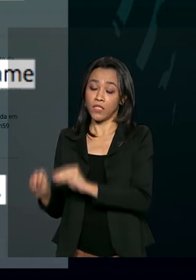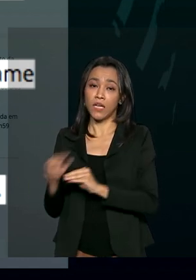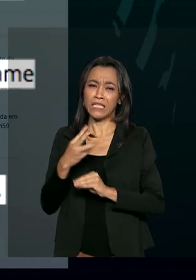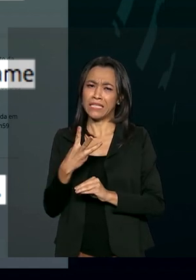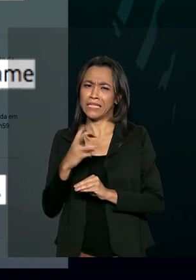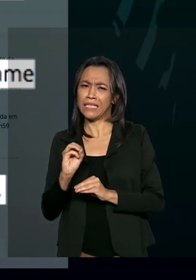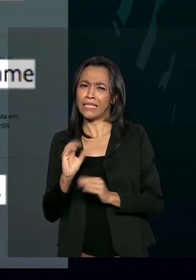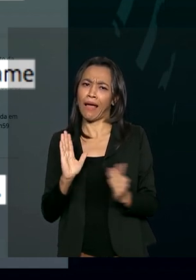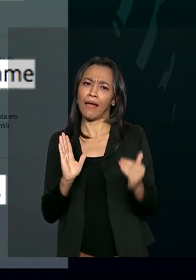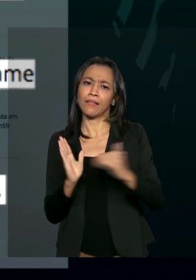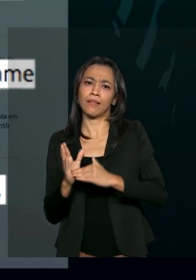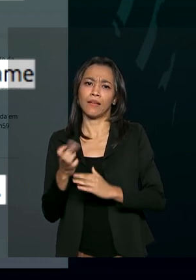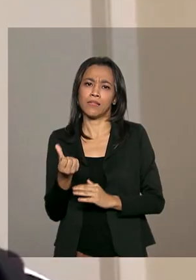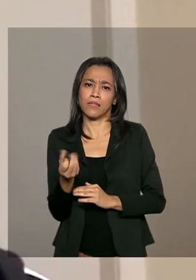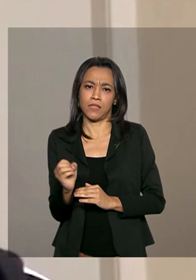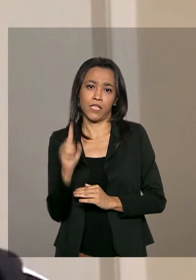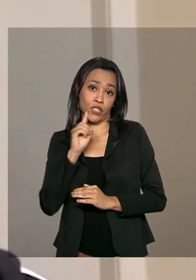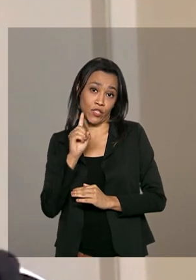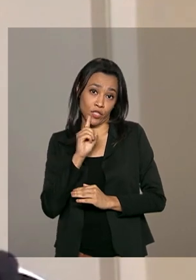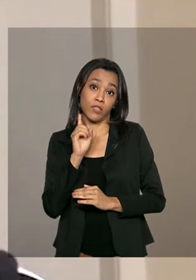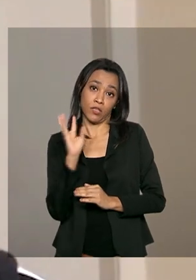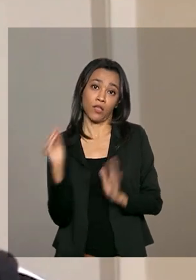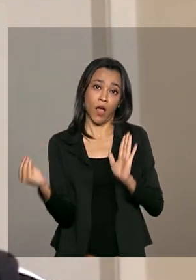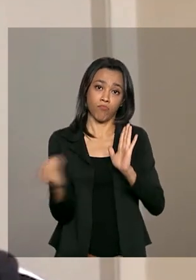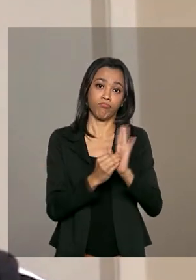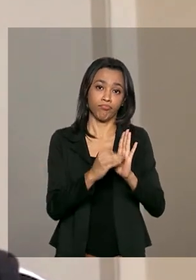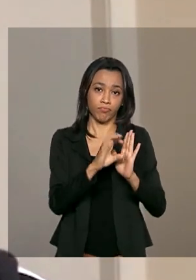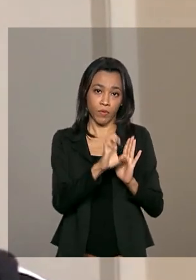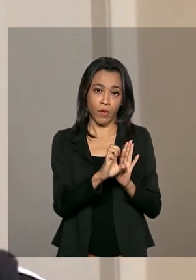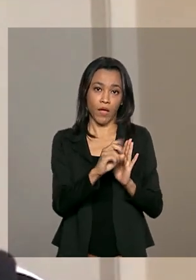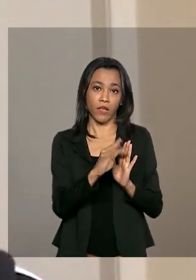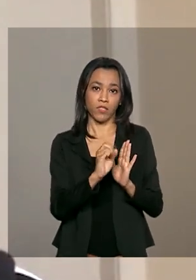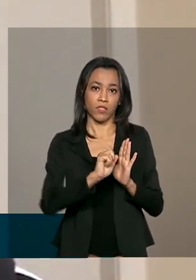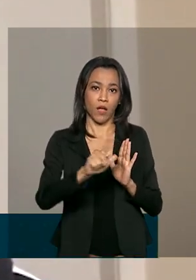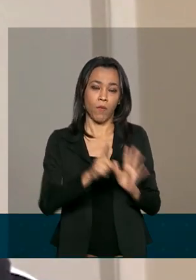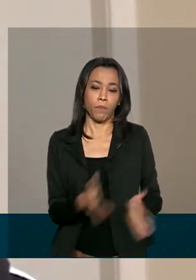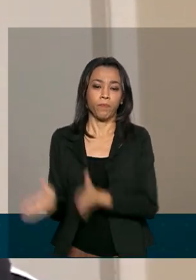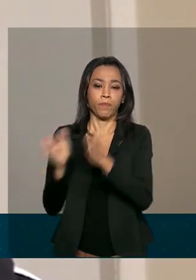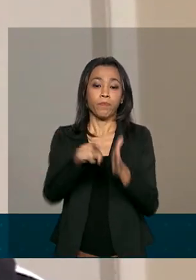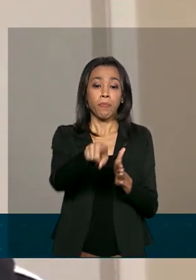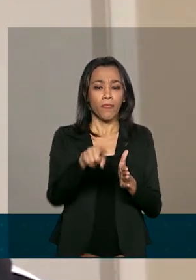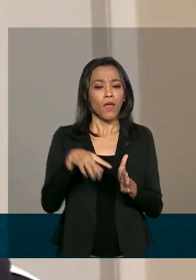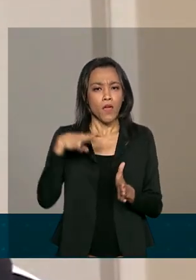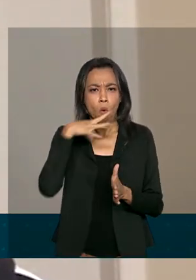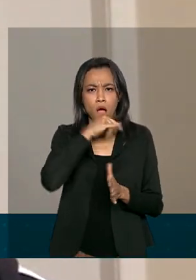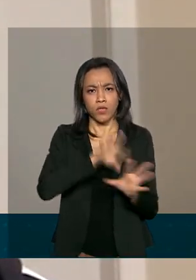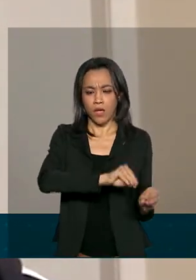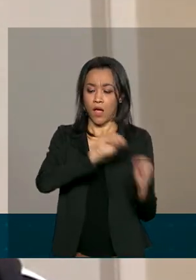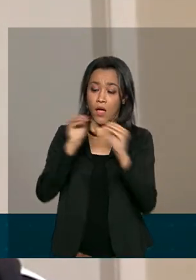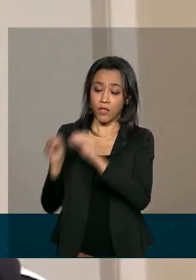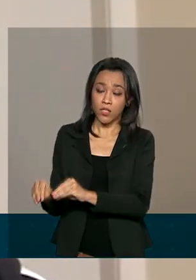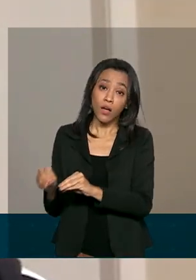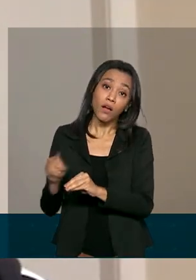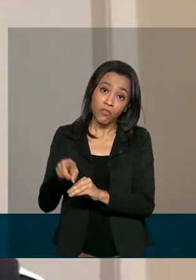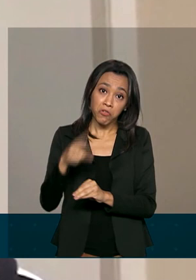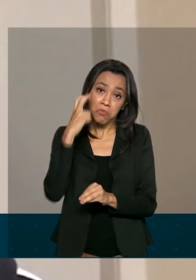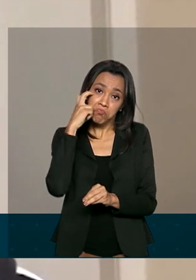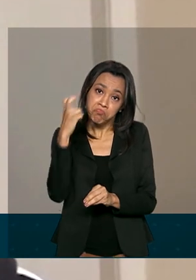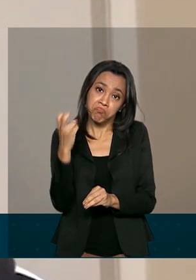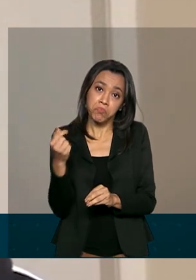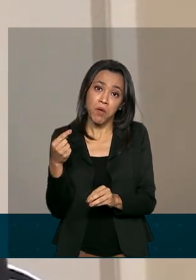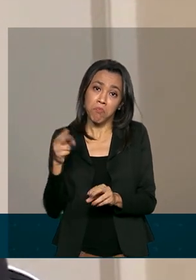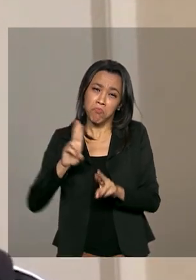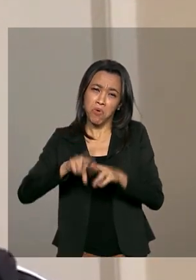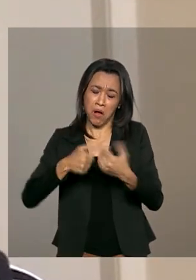ao previsto nos editais. Eu acredito que adiar o Enem tenha sido a escolha mais sensata a se fazer perante tantos